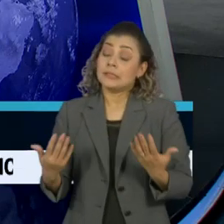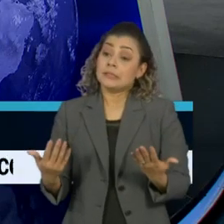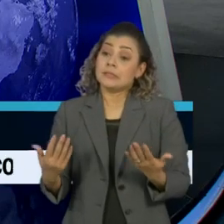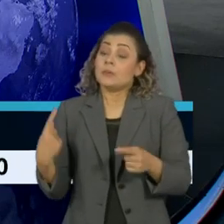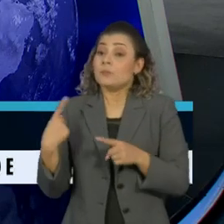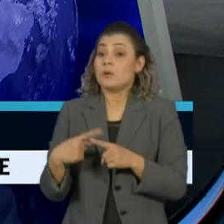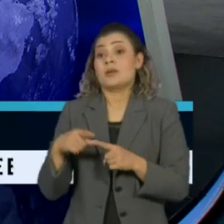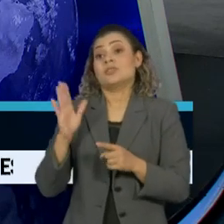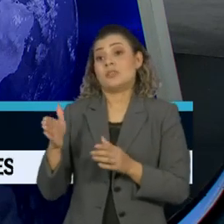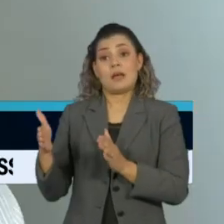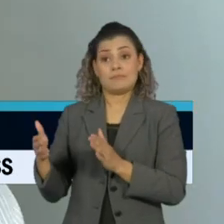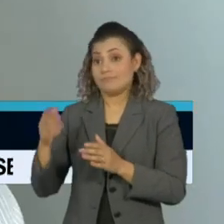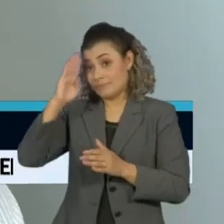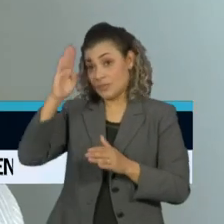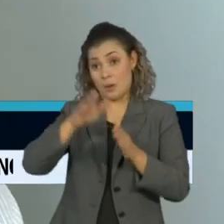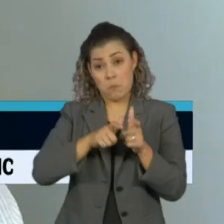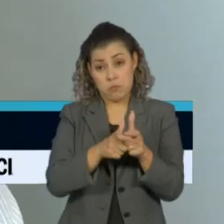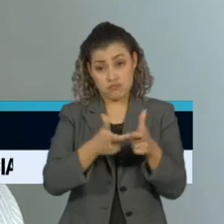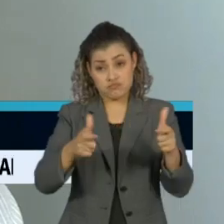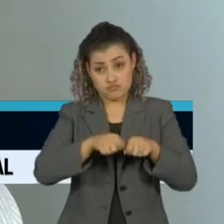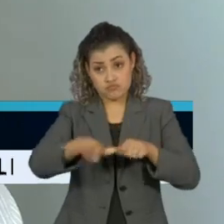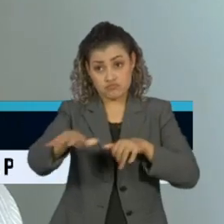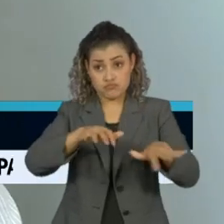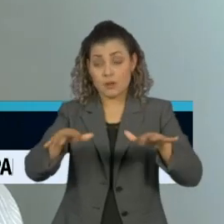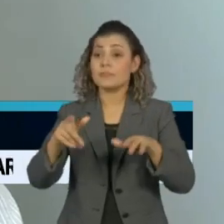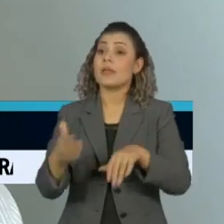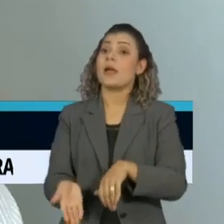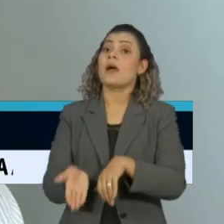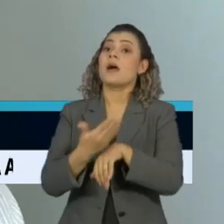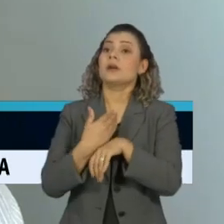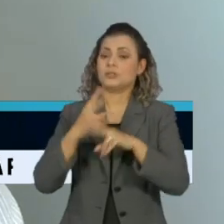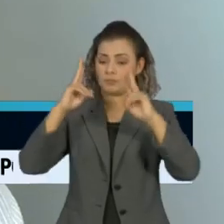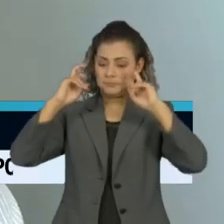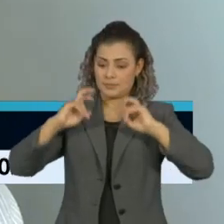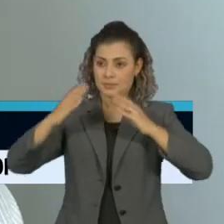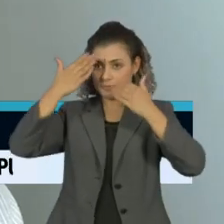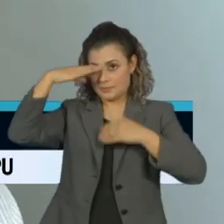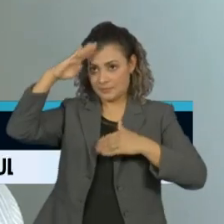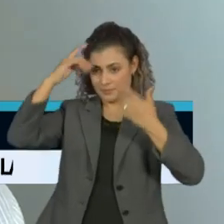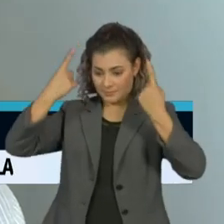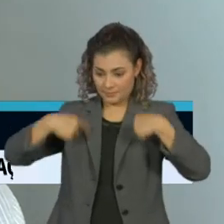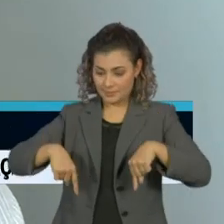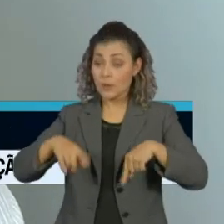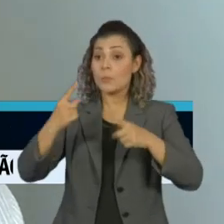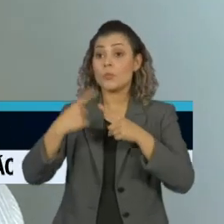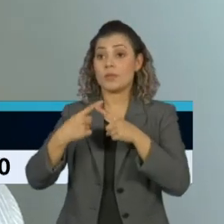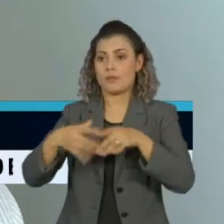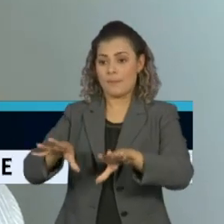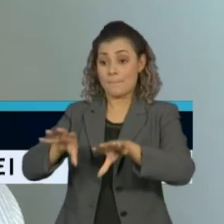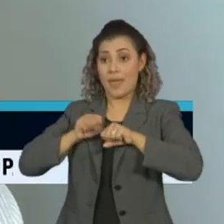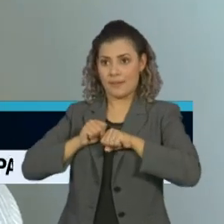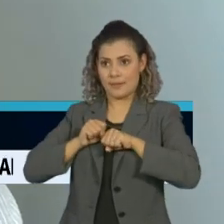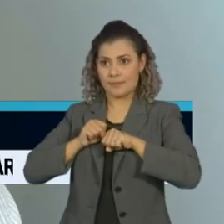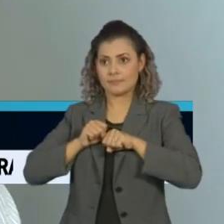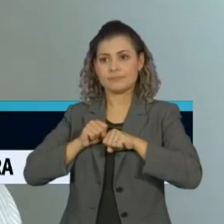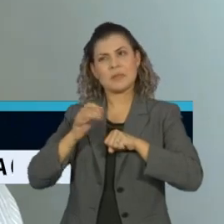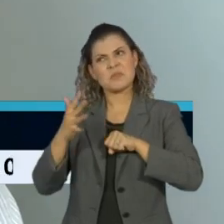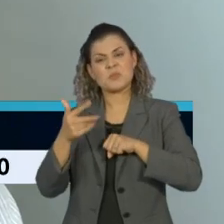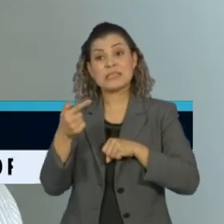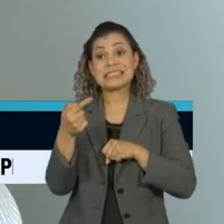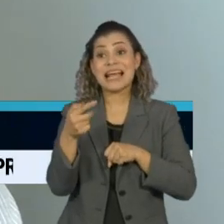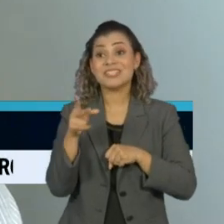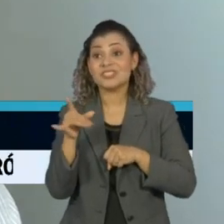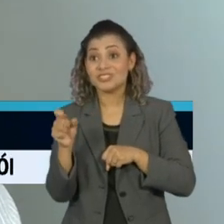fase de maior transmissão do coronavírus, ela acontece antes dos sintomas. Então, a pessoa se infecta, ela normalmente leva por volta de